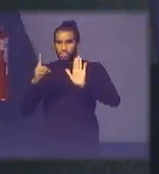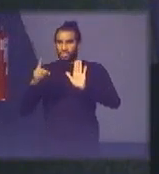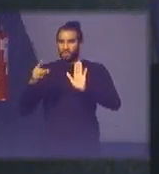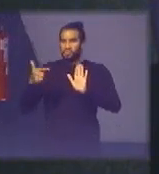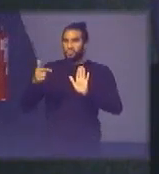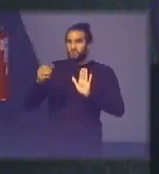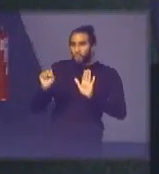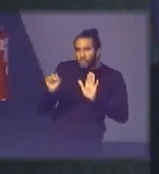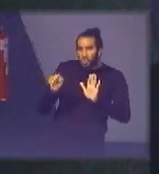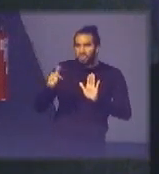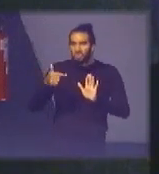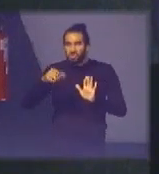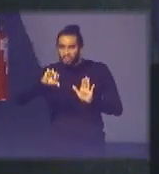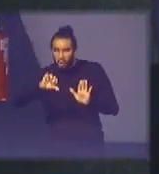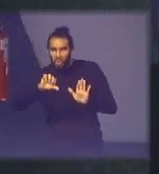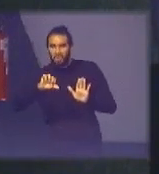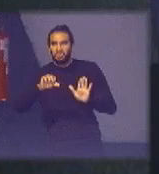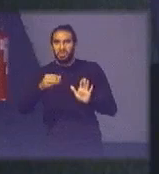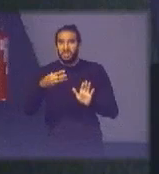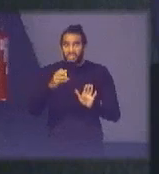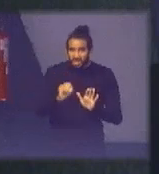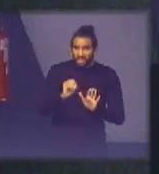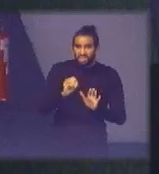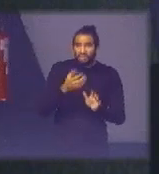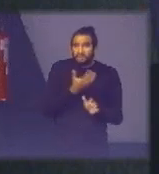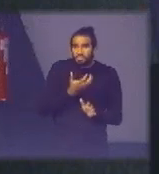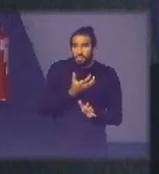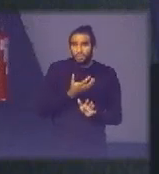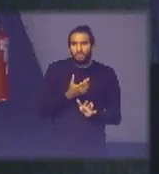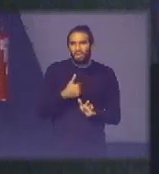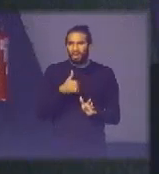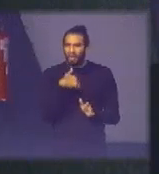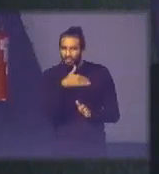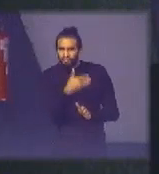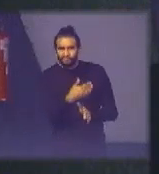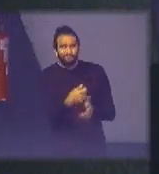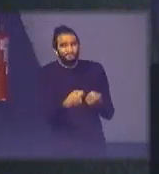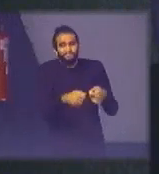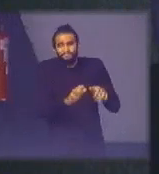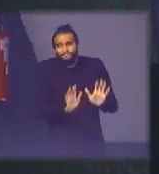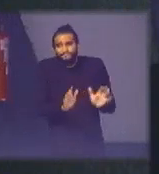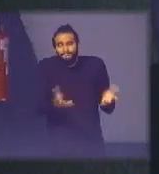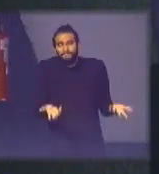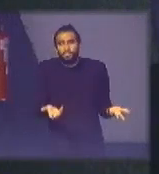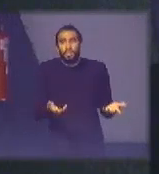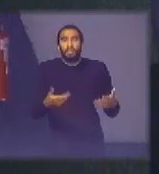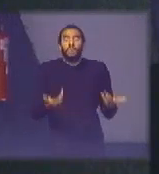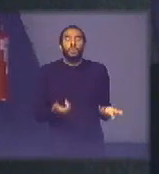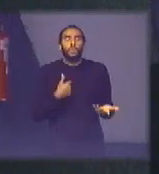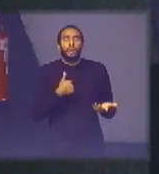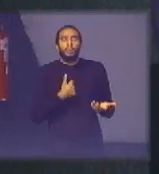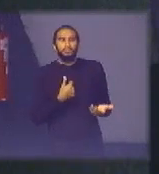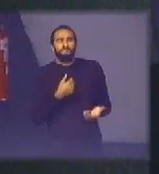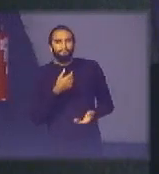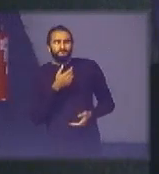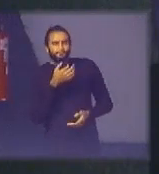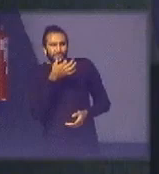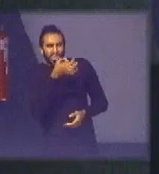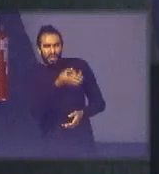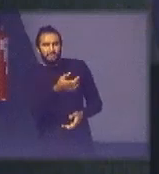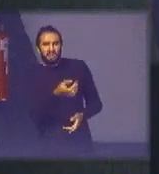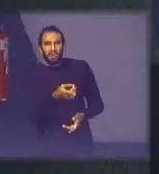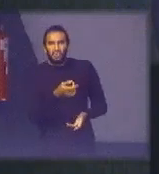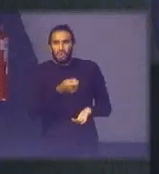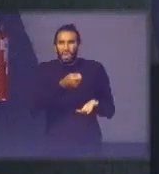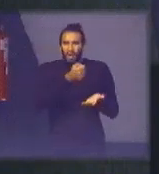dezembro aí não preciso ir muito além né tá e aí eu digo que na verdade não é nem uma contratação não